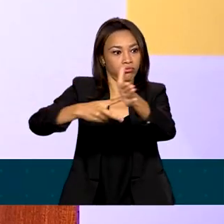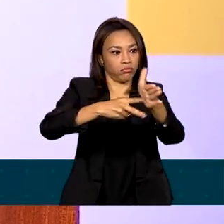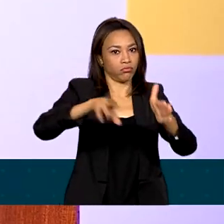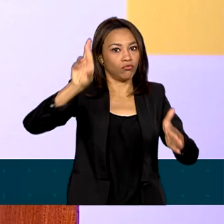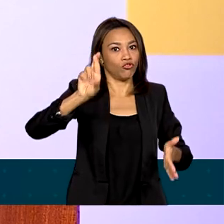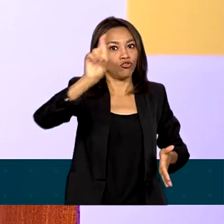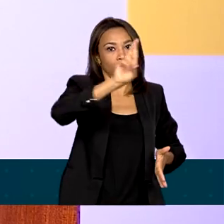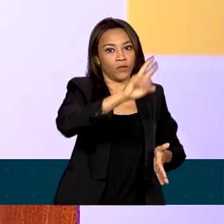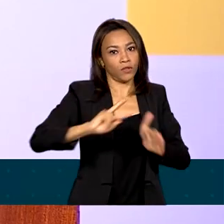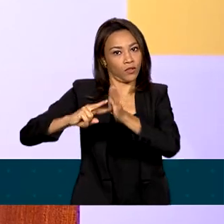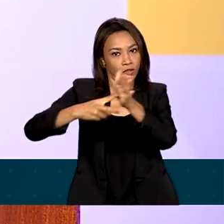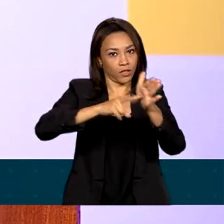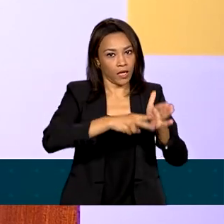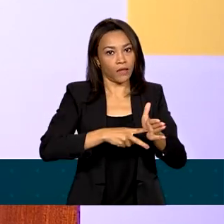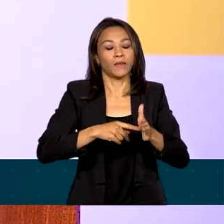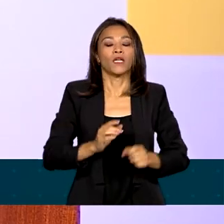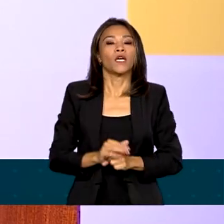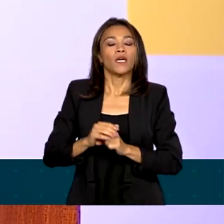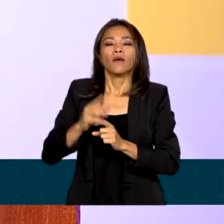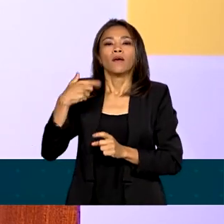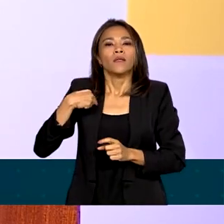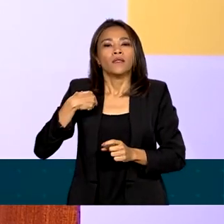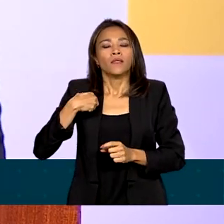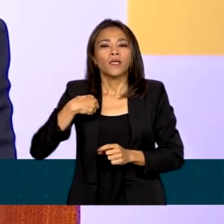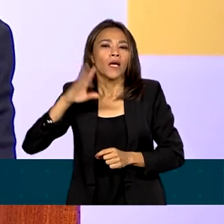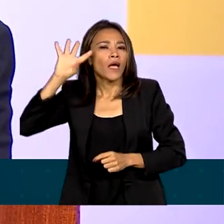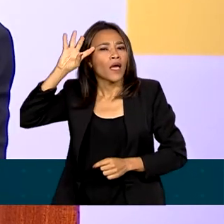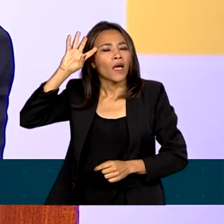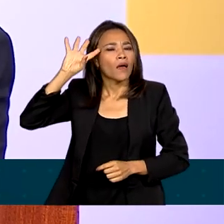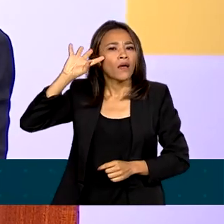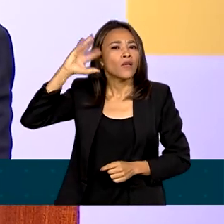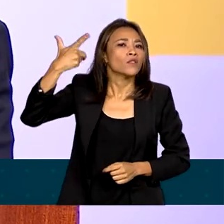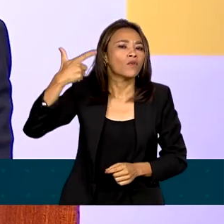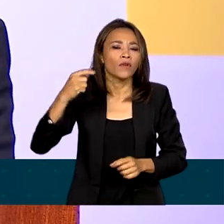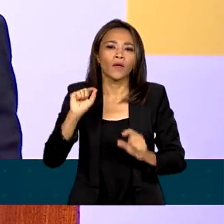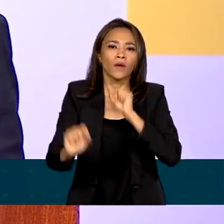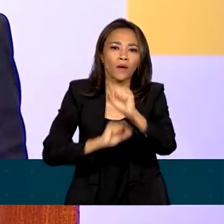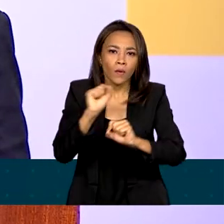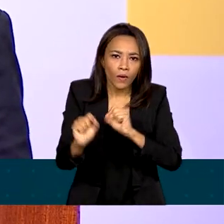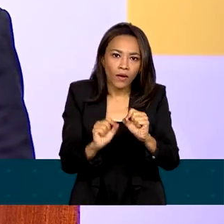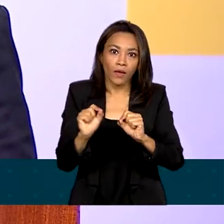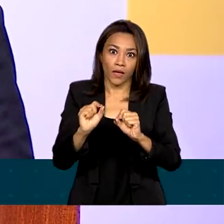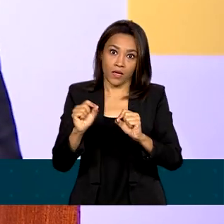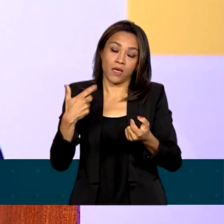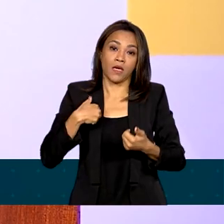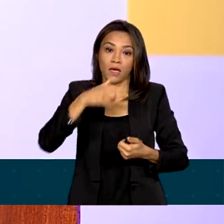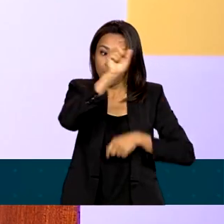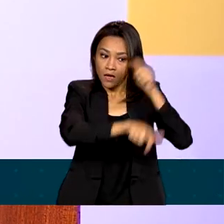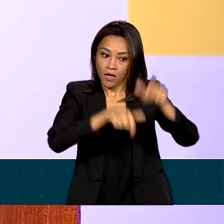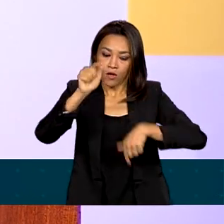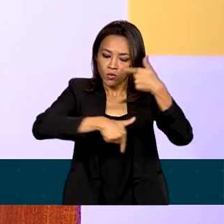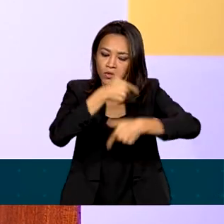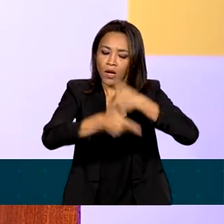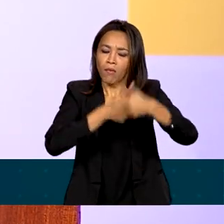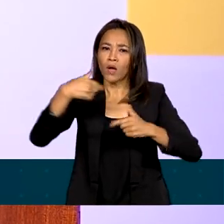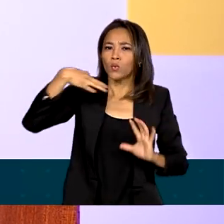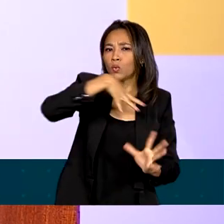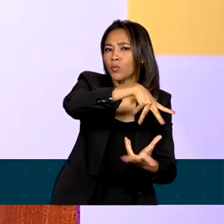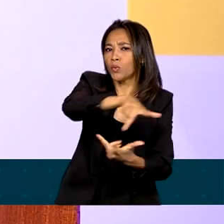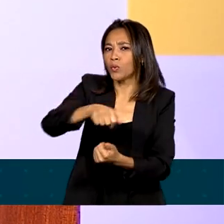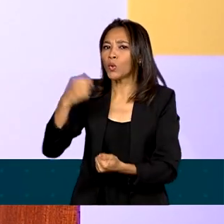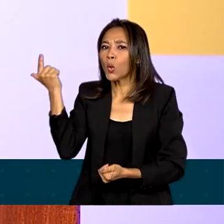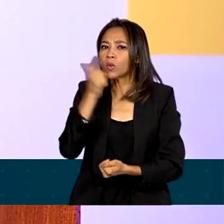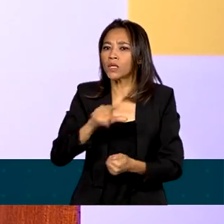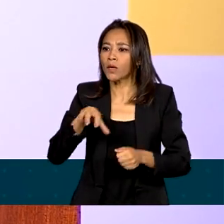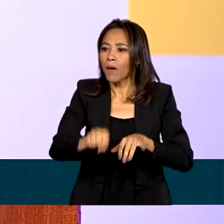uma saída que permita com que a classe trabalhadora do mundo inteiro possa reconquistar o seu